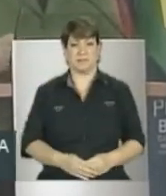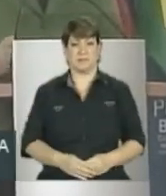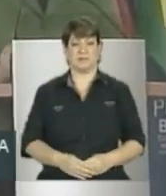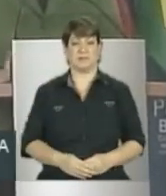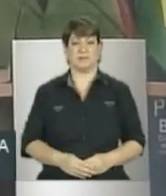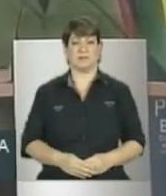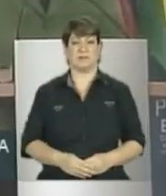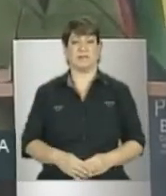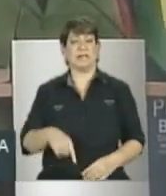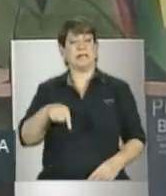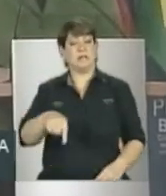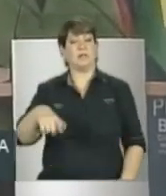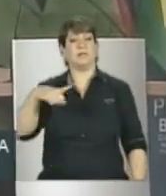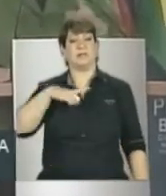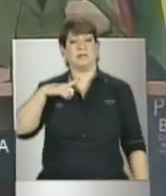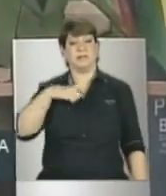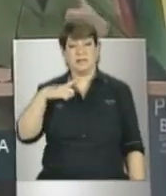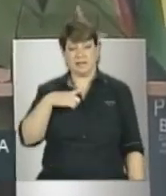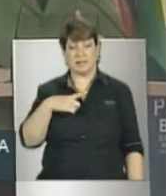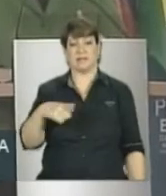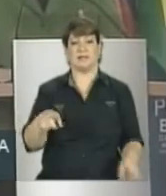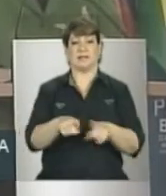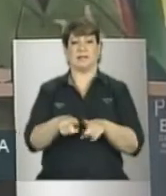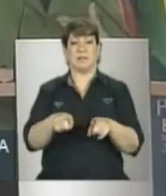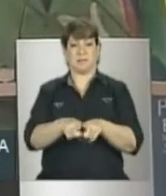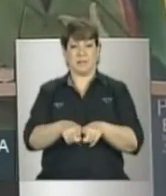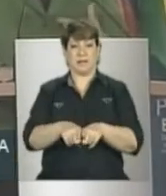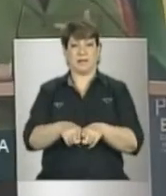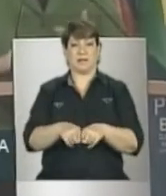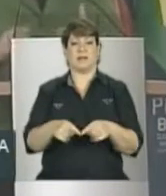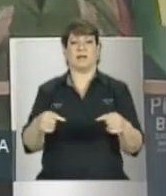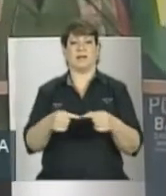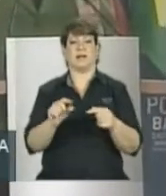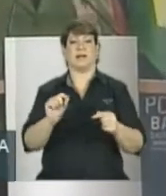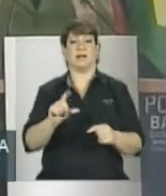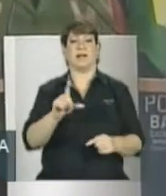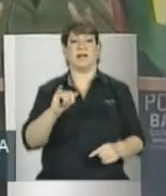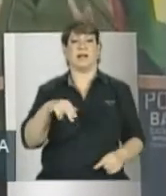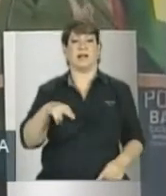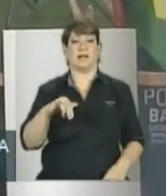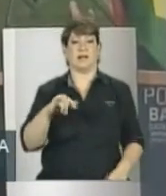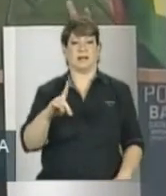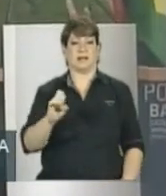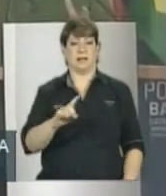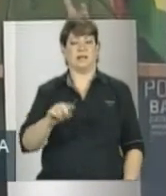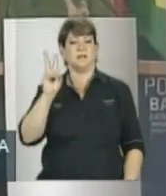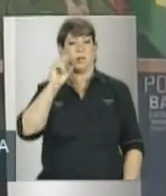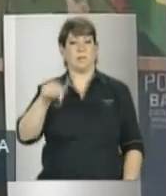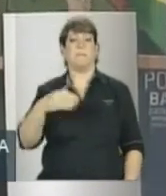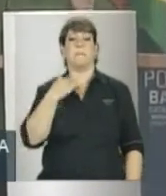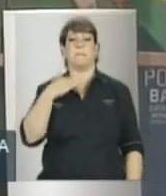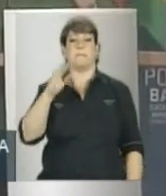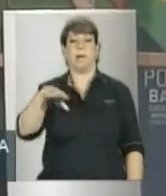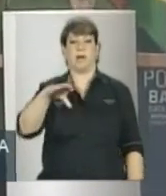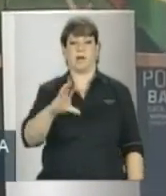Isso tem, naturalmente, também a ver com a liquidez no âmbito do Banco Central,